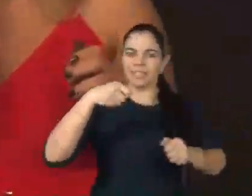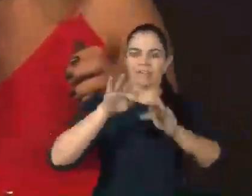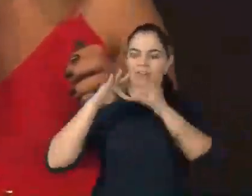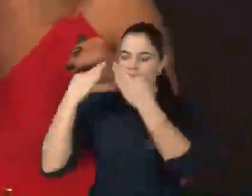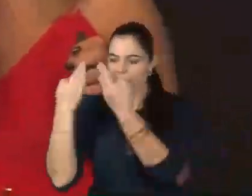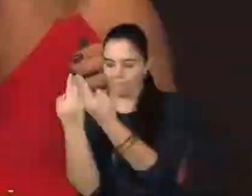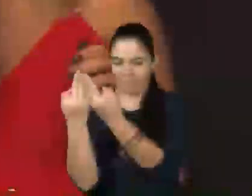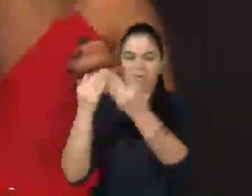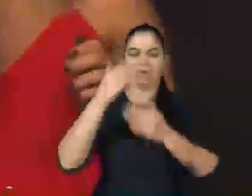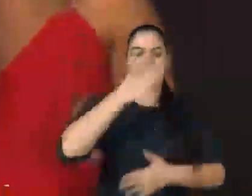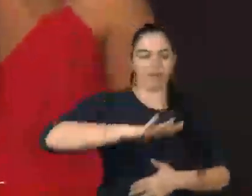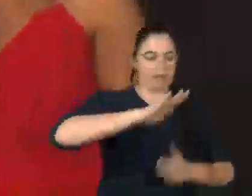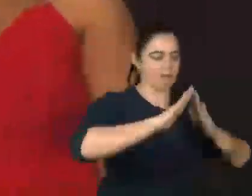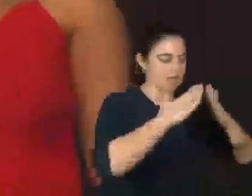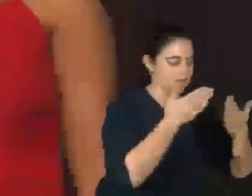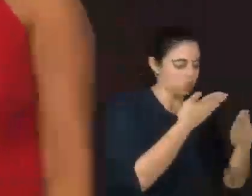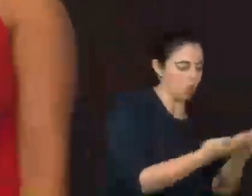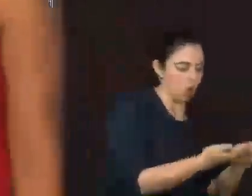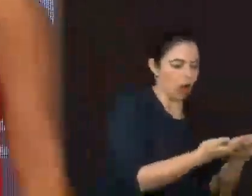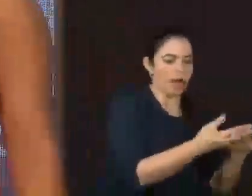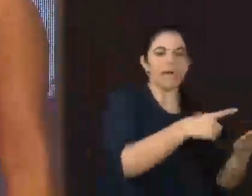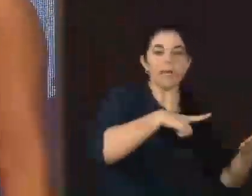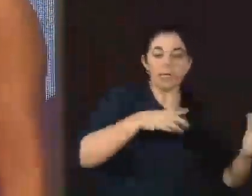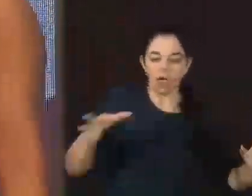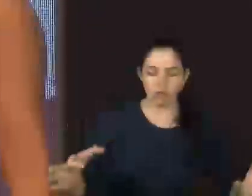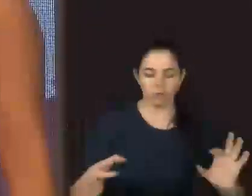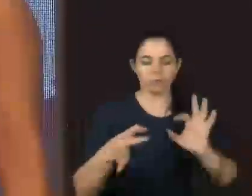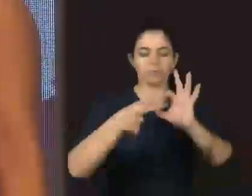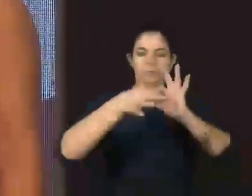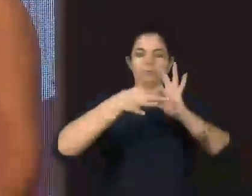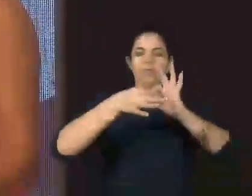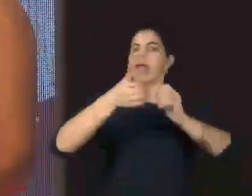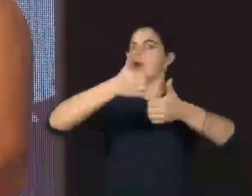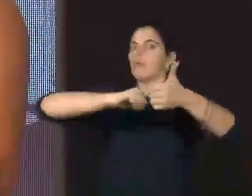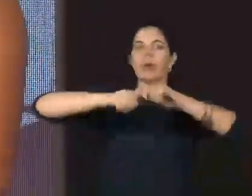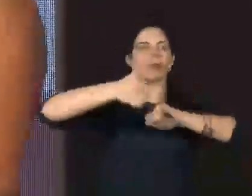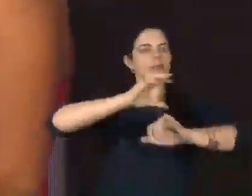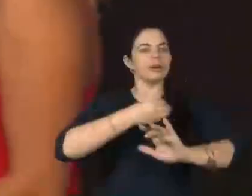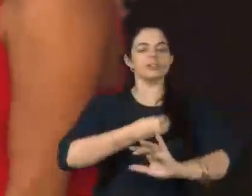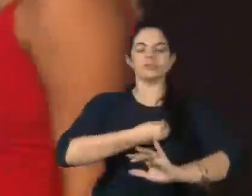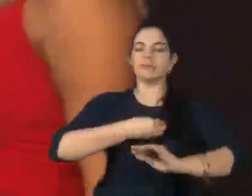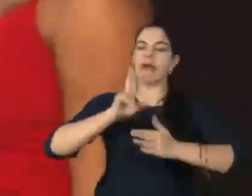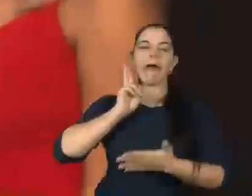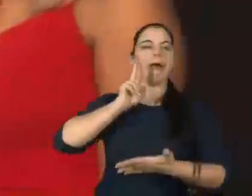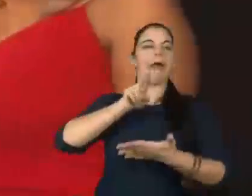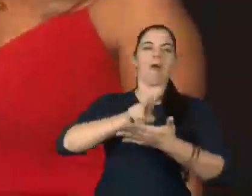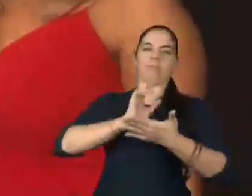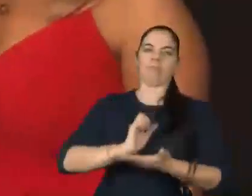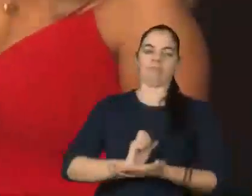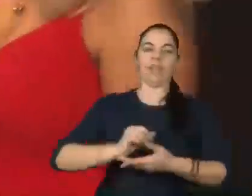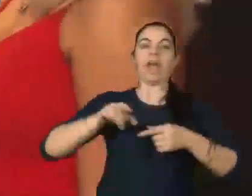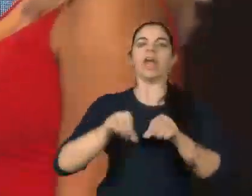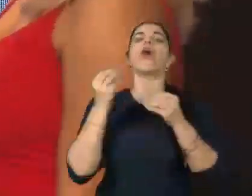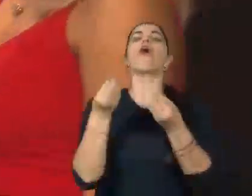criança e escola. E isso nós fazemos muito bem, porque vivemos o laboratório da vida real. E como a gente